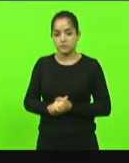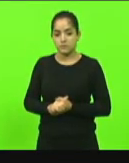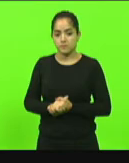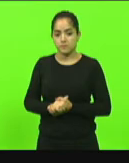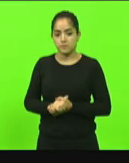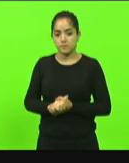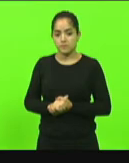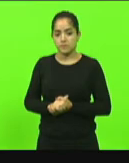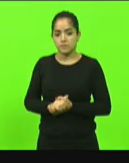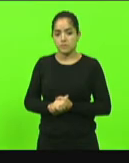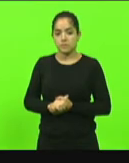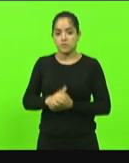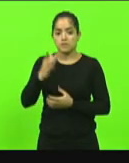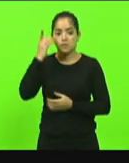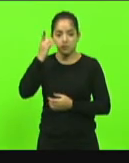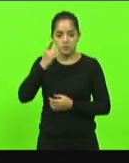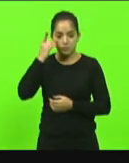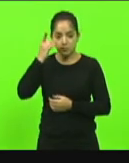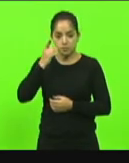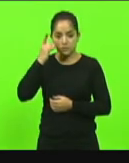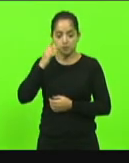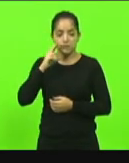Com o voto a deputada Ivan Nats.